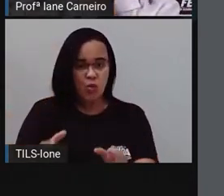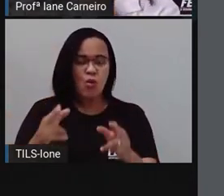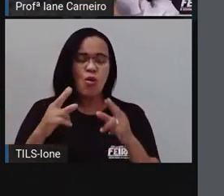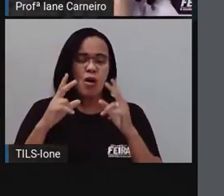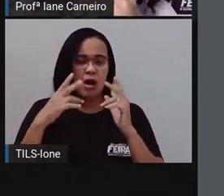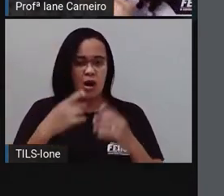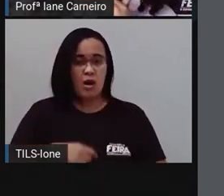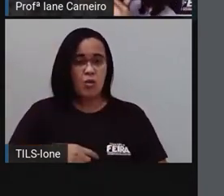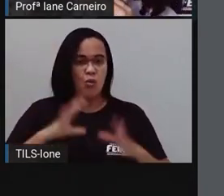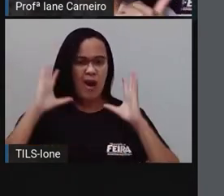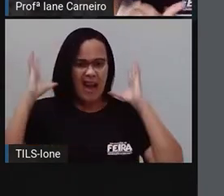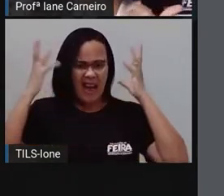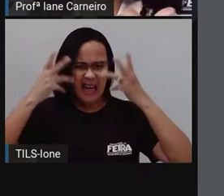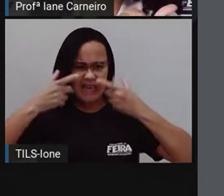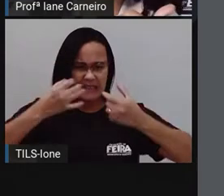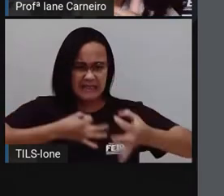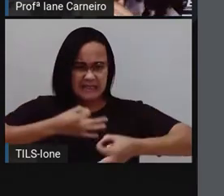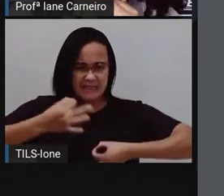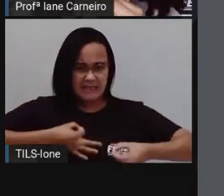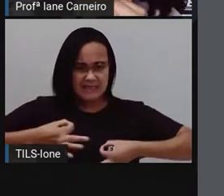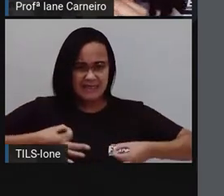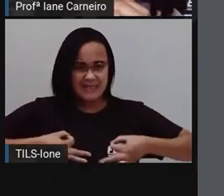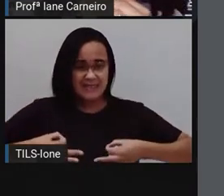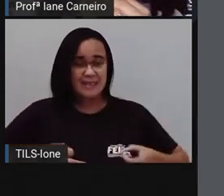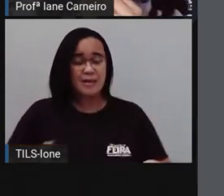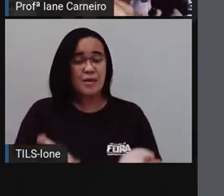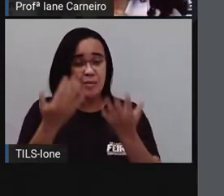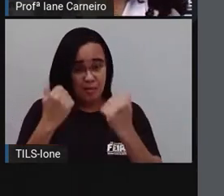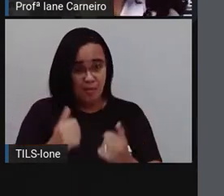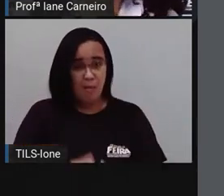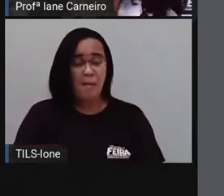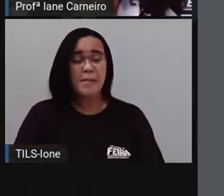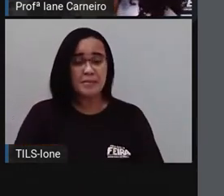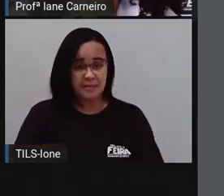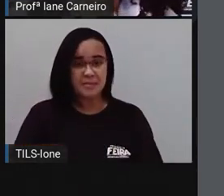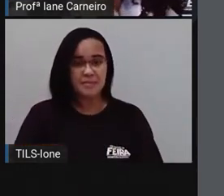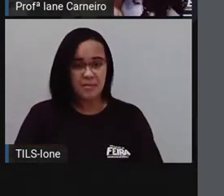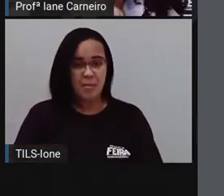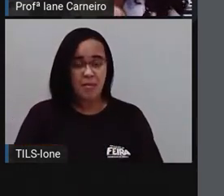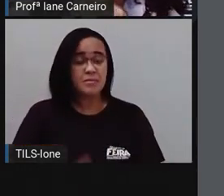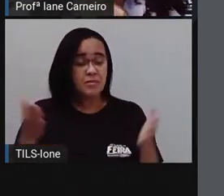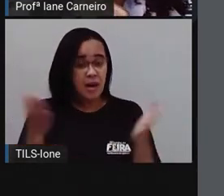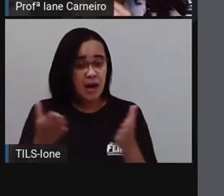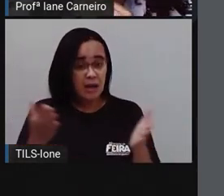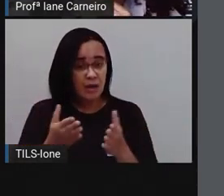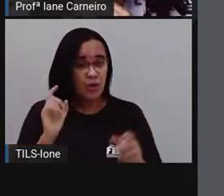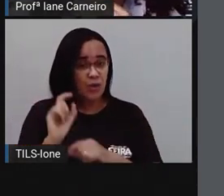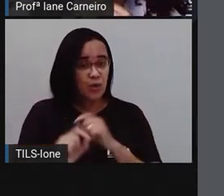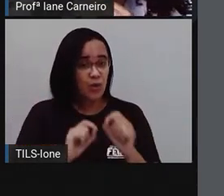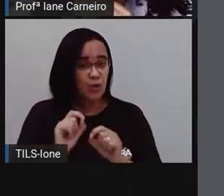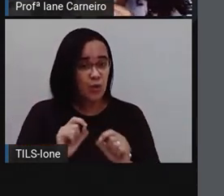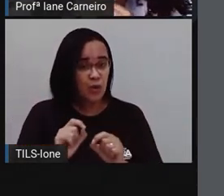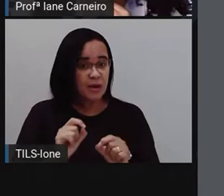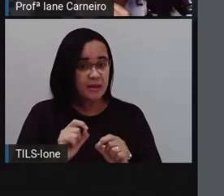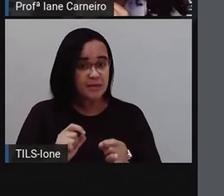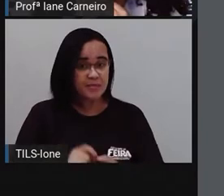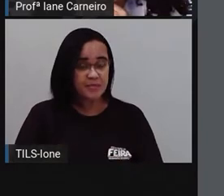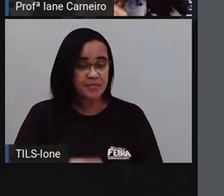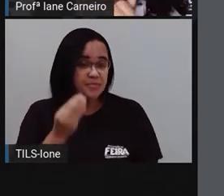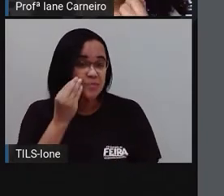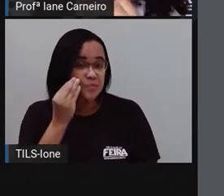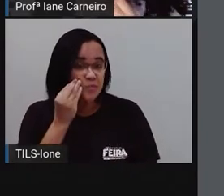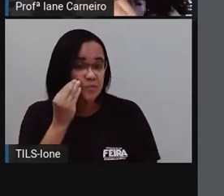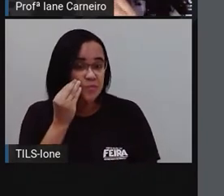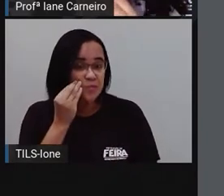E aí todo mundo, quero ver todo mundo aí saltando e urrando. Isso. Agora, depois experimente